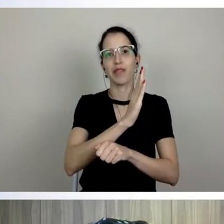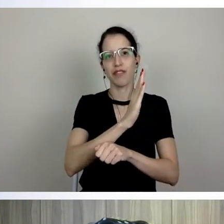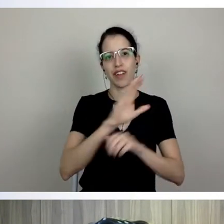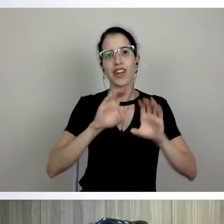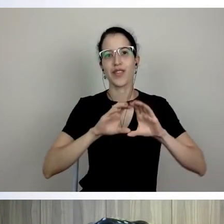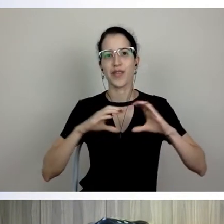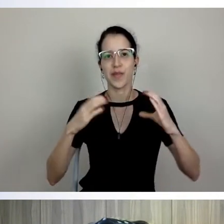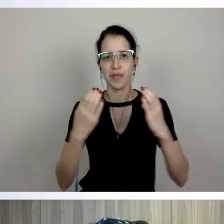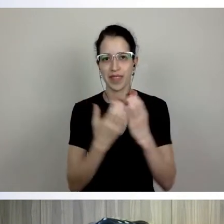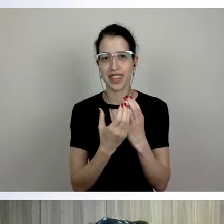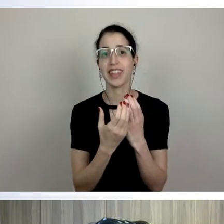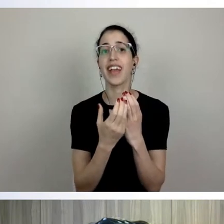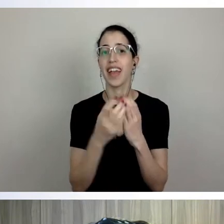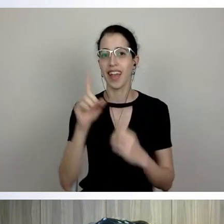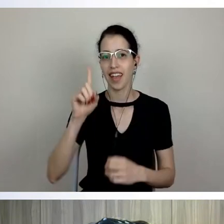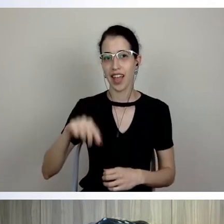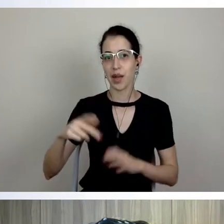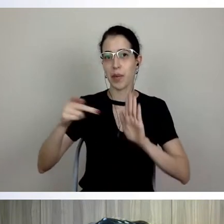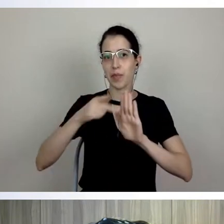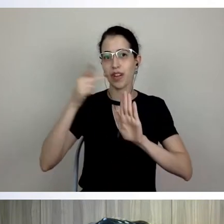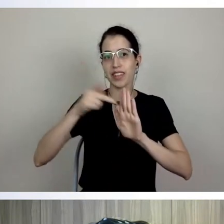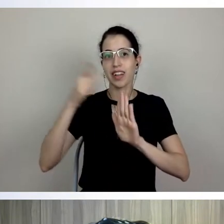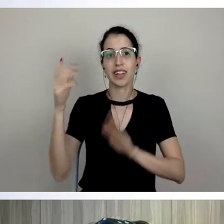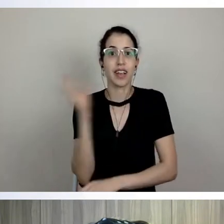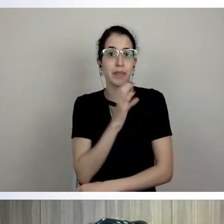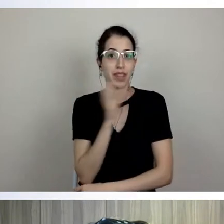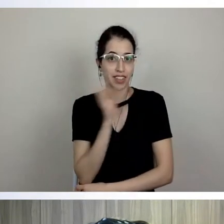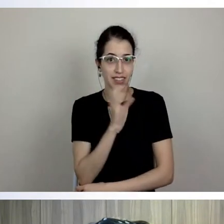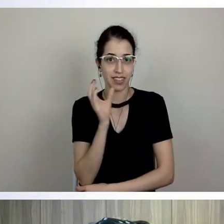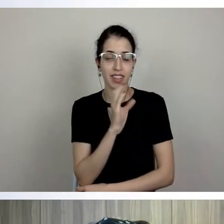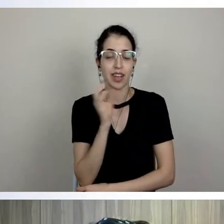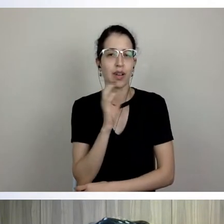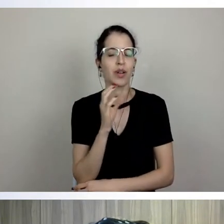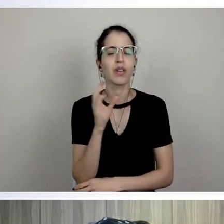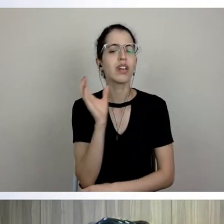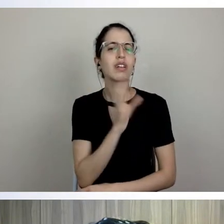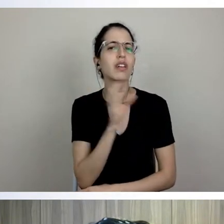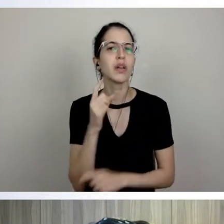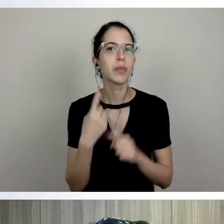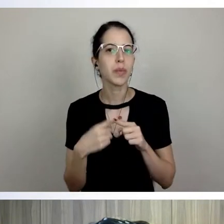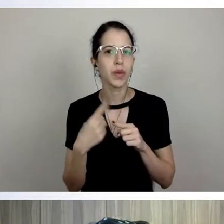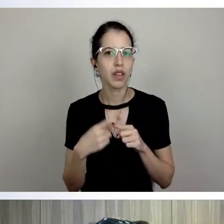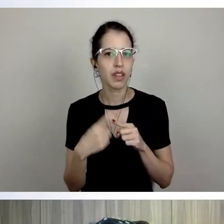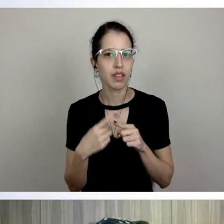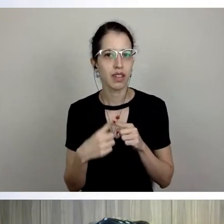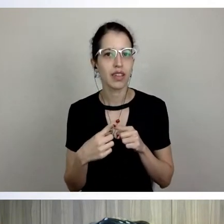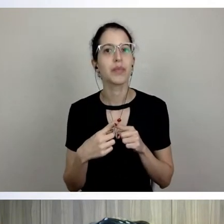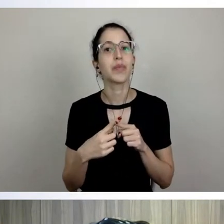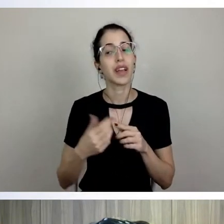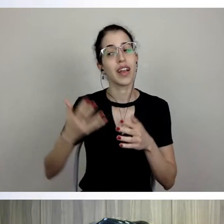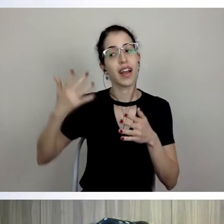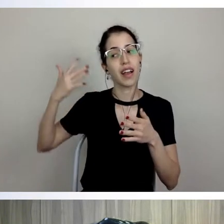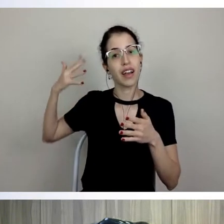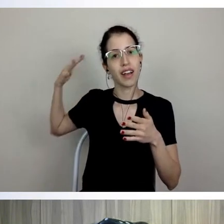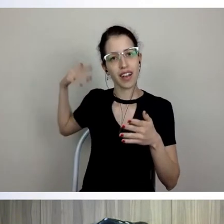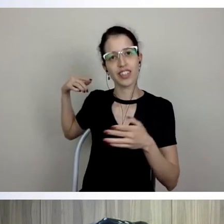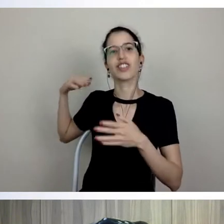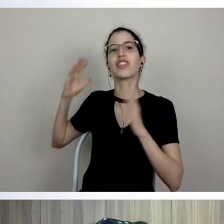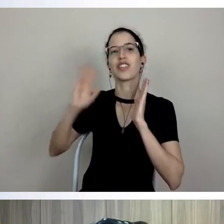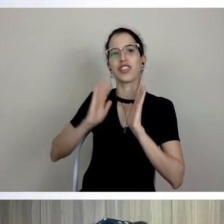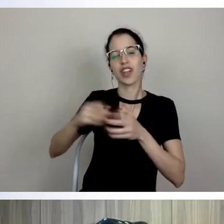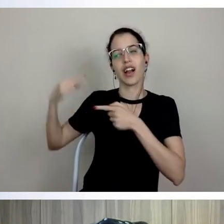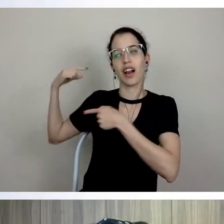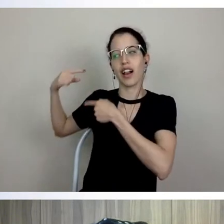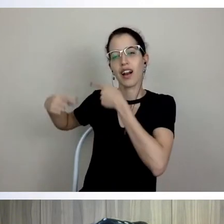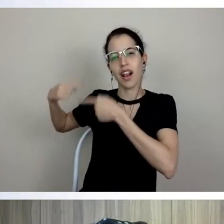emergencial, muito emergencial, por que tiramos? Porque já tínhamos discussões acumuladas e nós queríamos